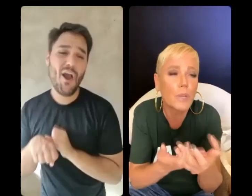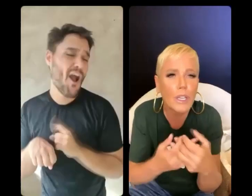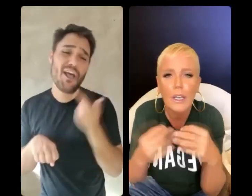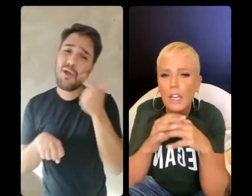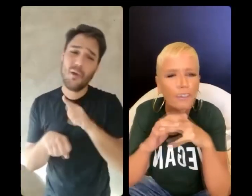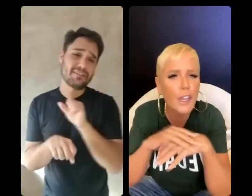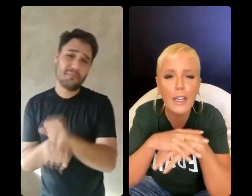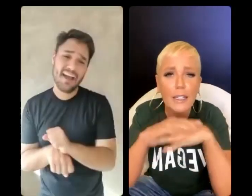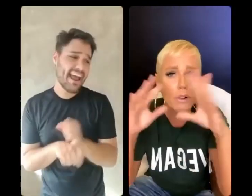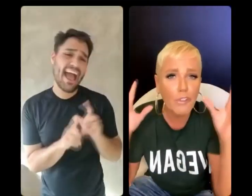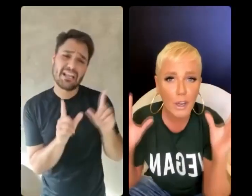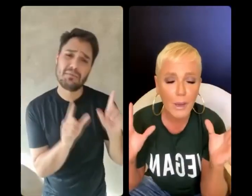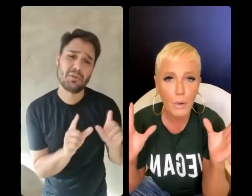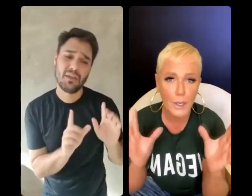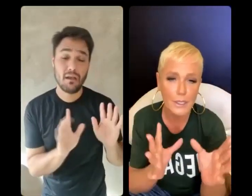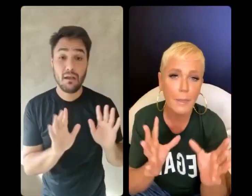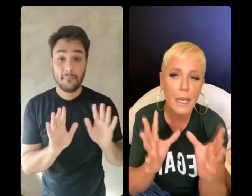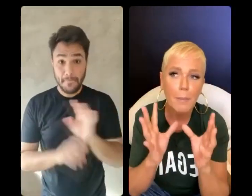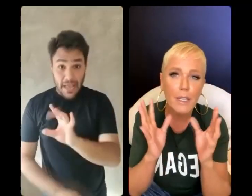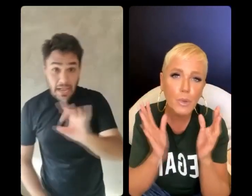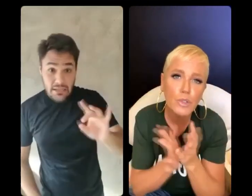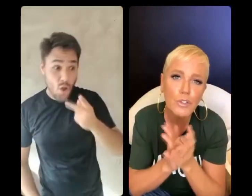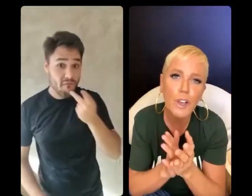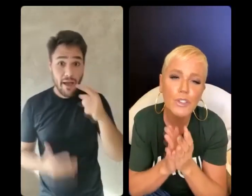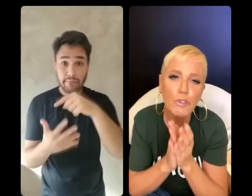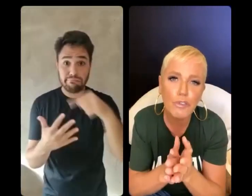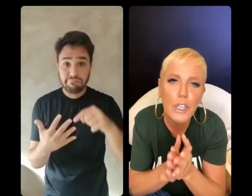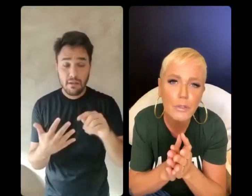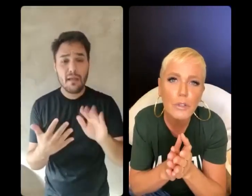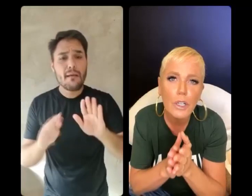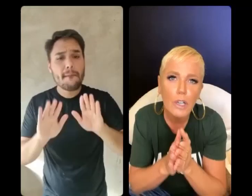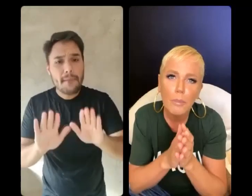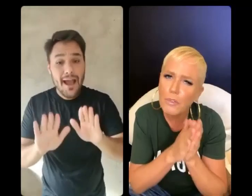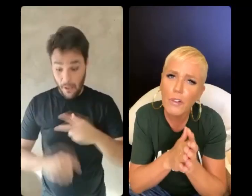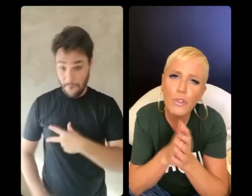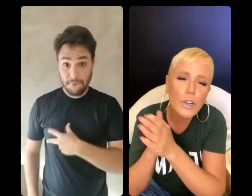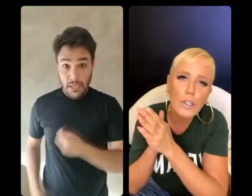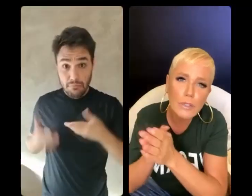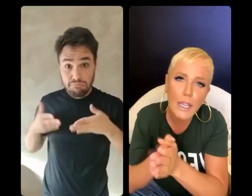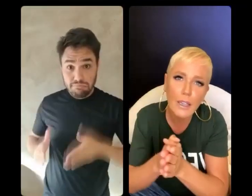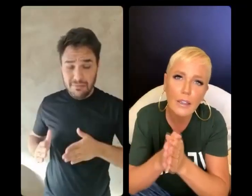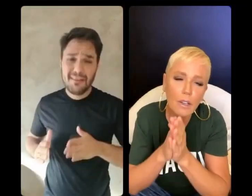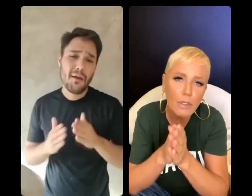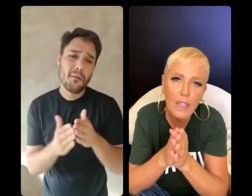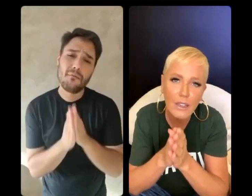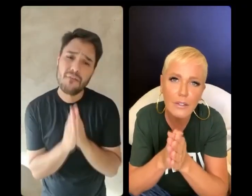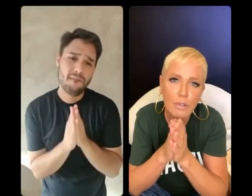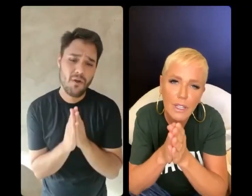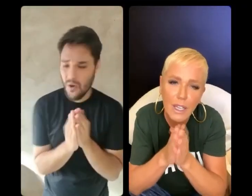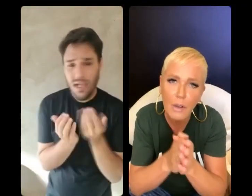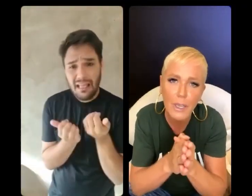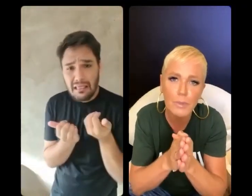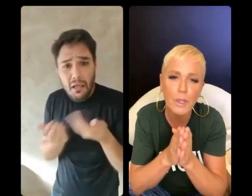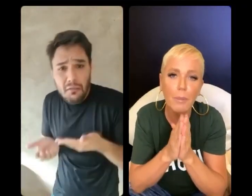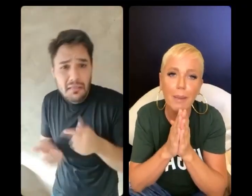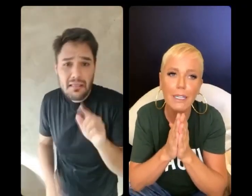já diminui, enfim, cada um fala uma coisa. Mas quando tiver o seu filho, por favor, não dê, não dê, não